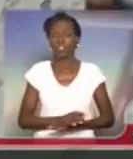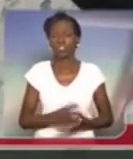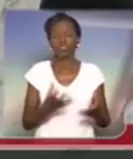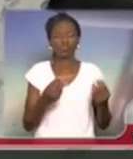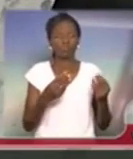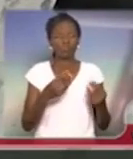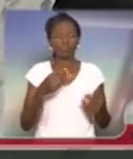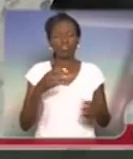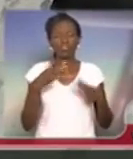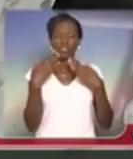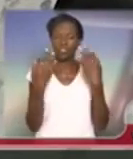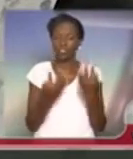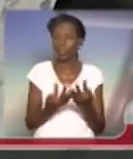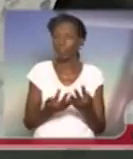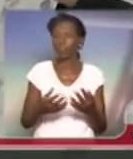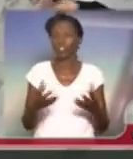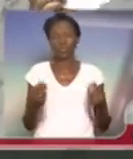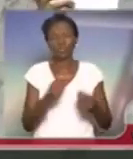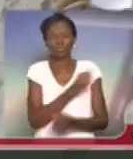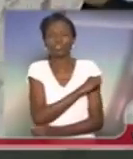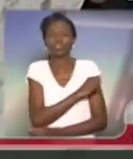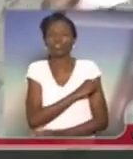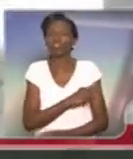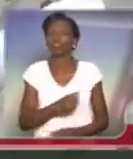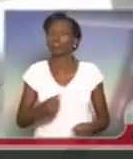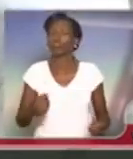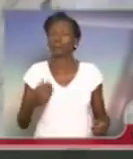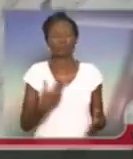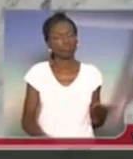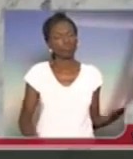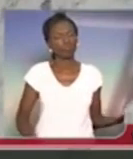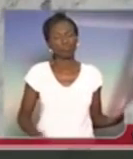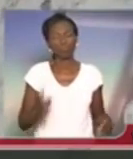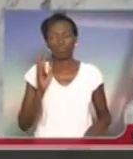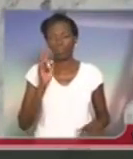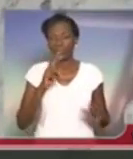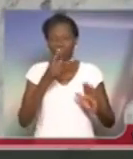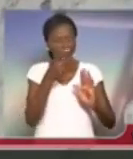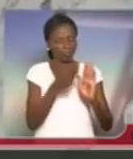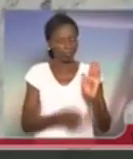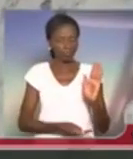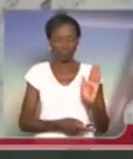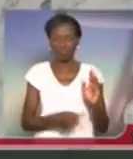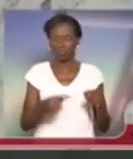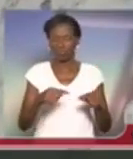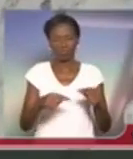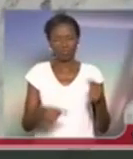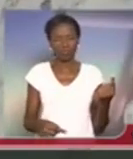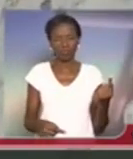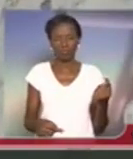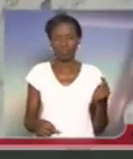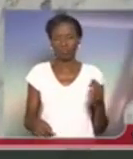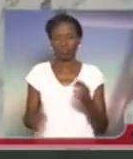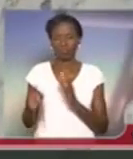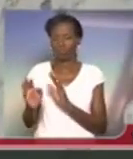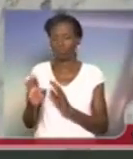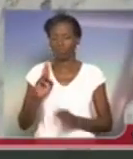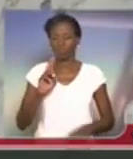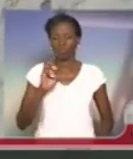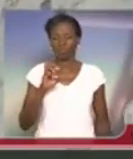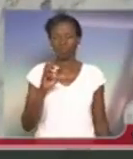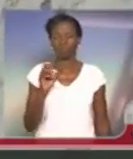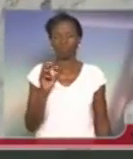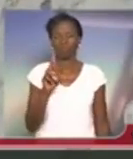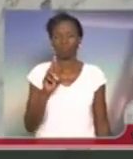isso prova que esse projeto de reorganização não tem nada a ver com educação, não tem fundamentação nenhuma educacional e pedagógica, mas